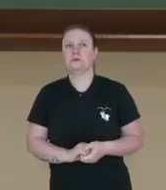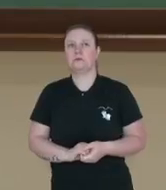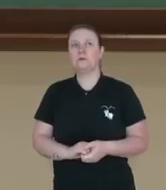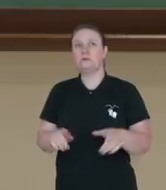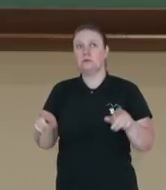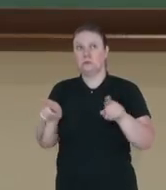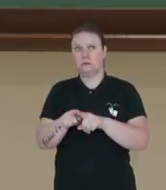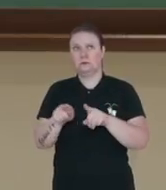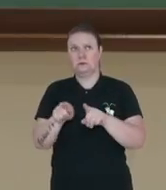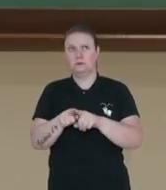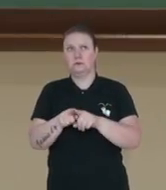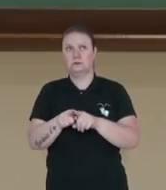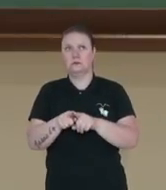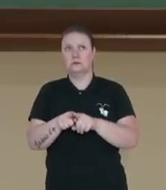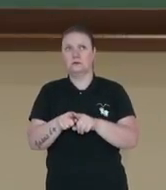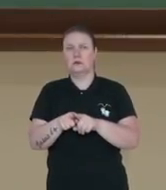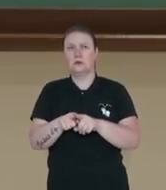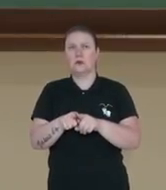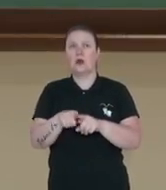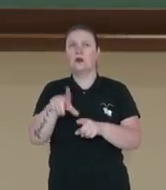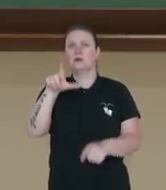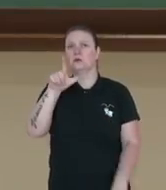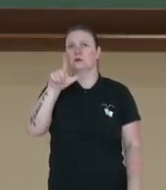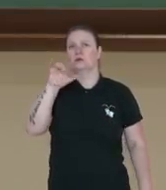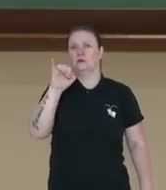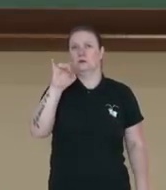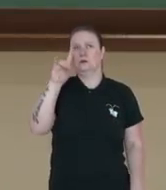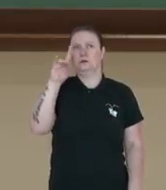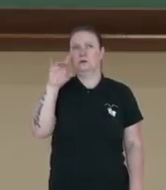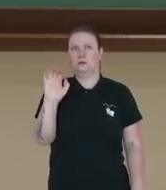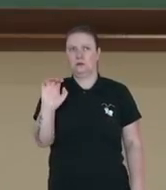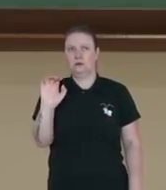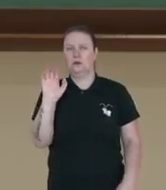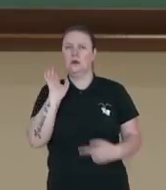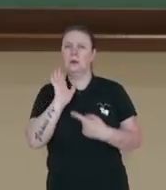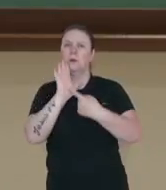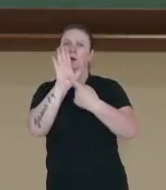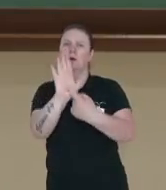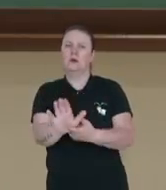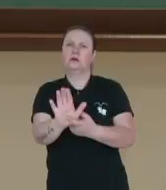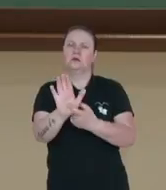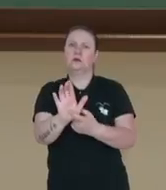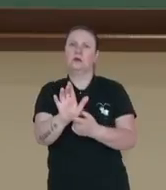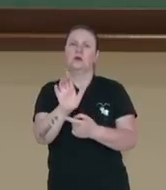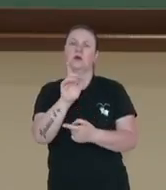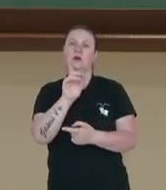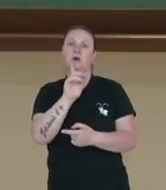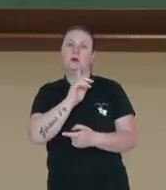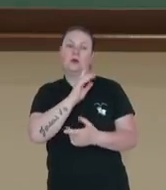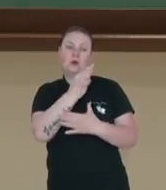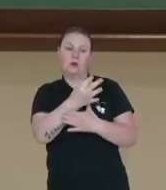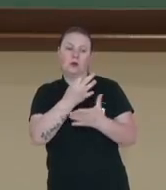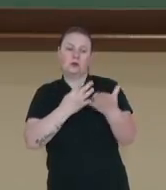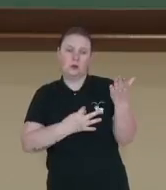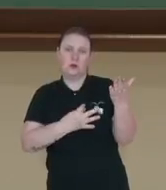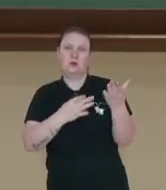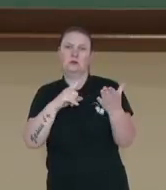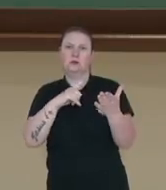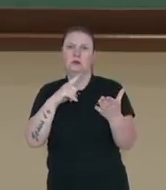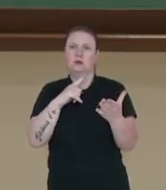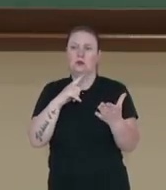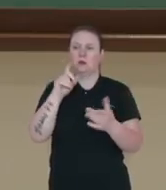caso, no lead, ele está mostrando aqui que vão, vai ter lá no texto, alguns